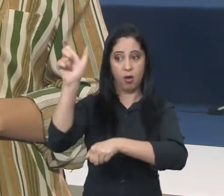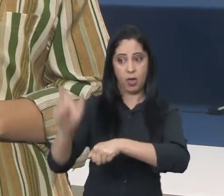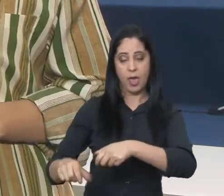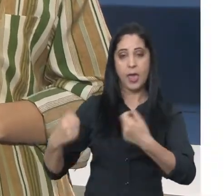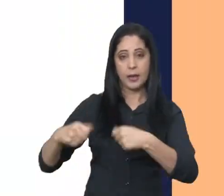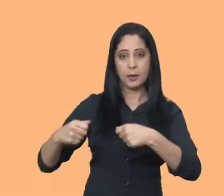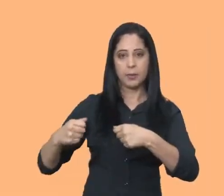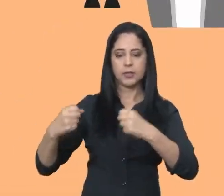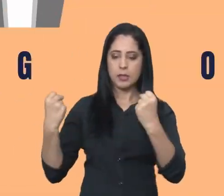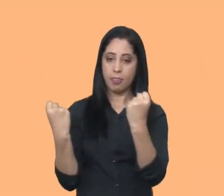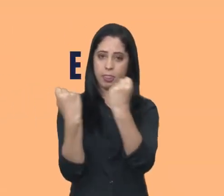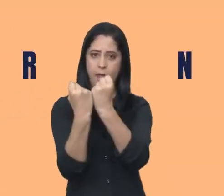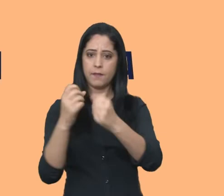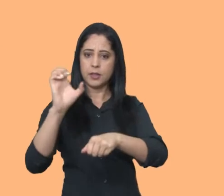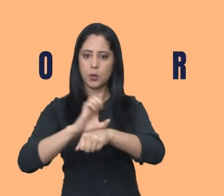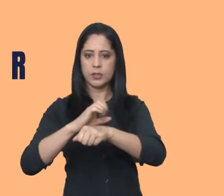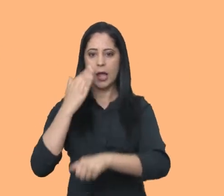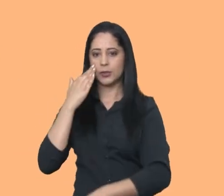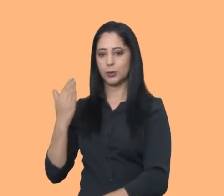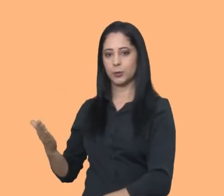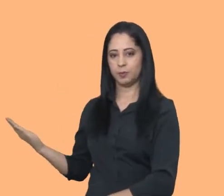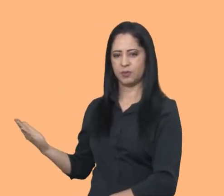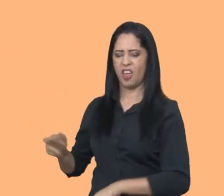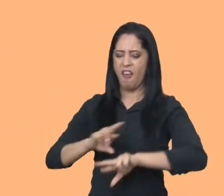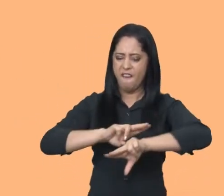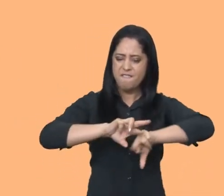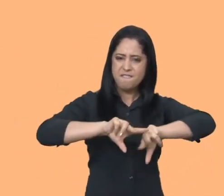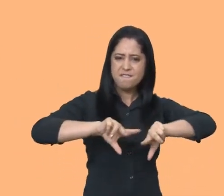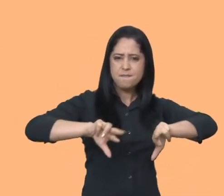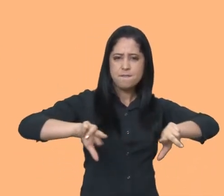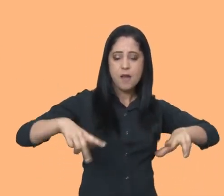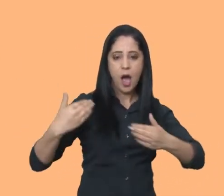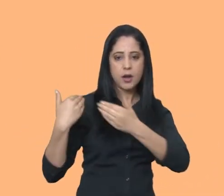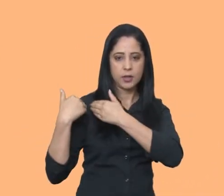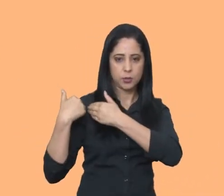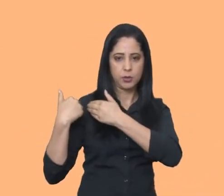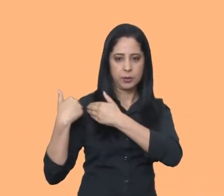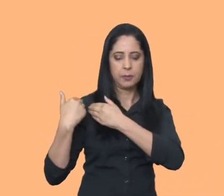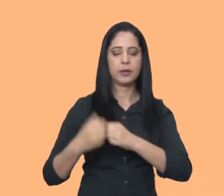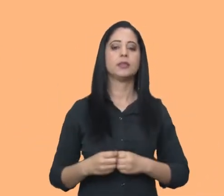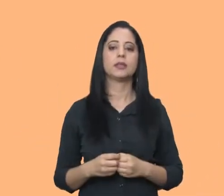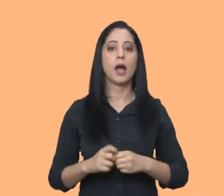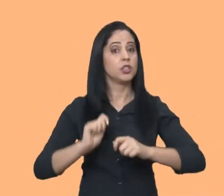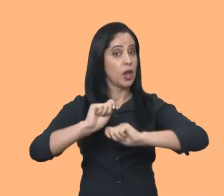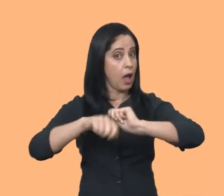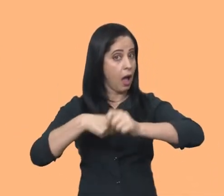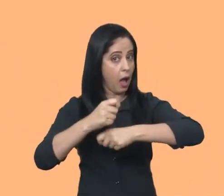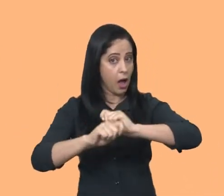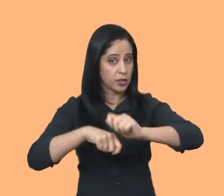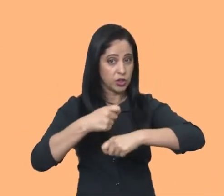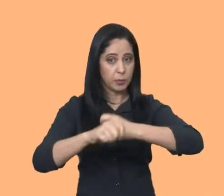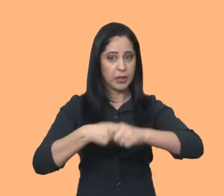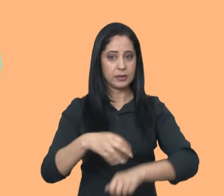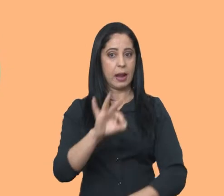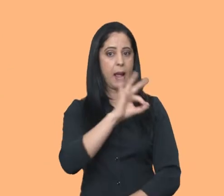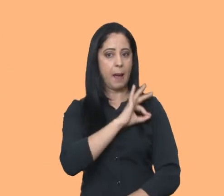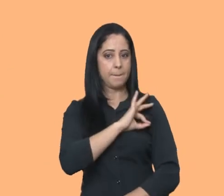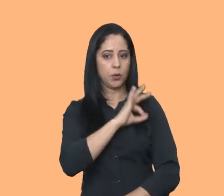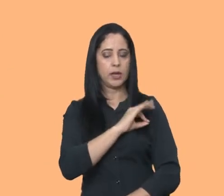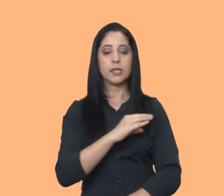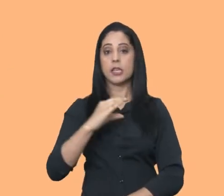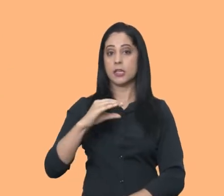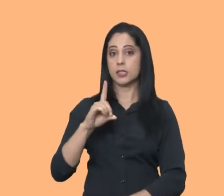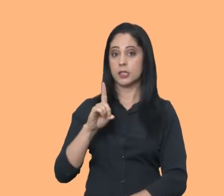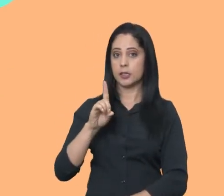junto ao presidente. Um governador possui diversas atribuições. Parte dele é a administração das polícias militar e